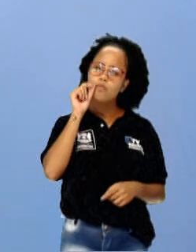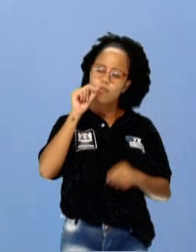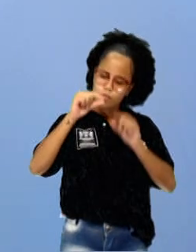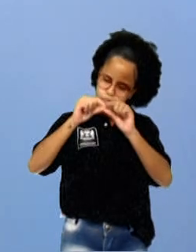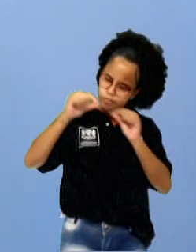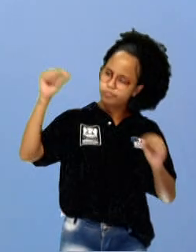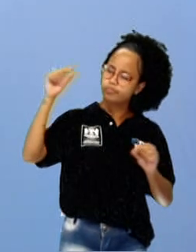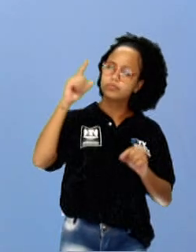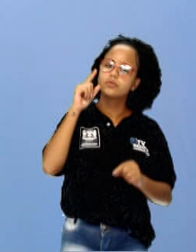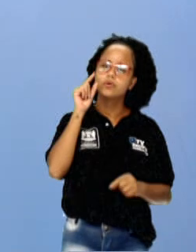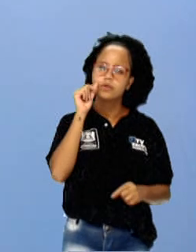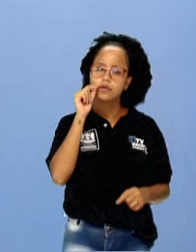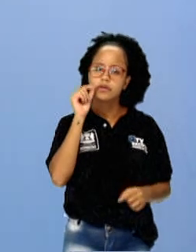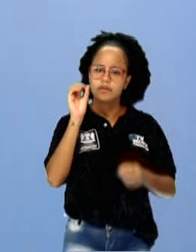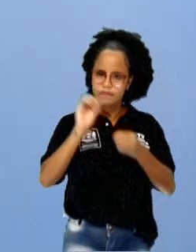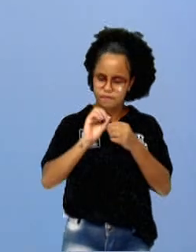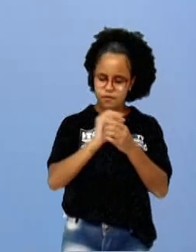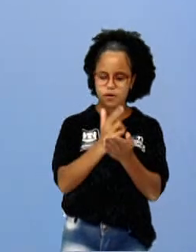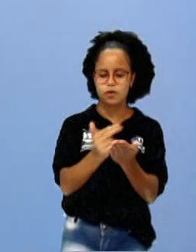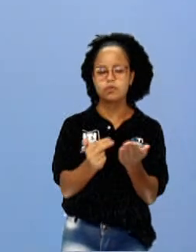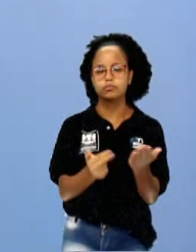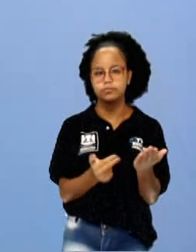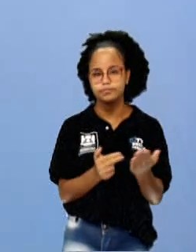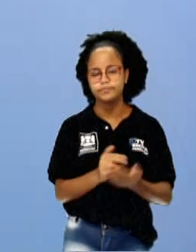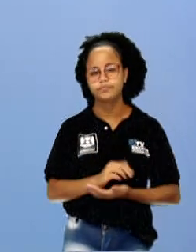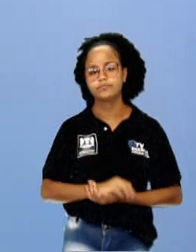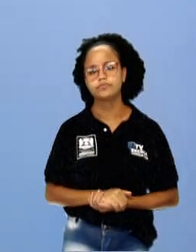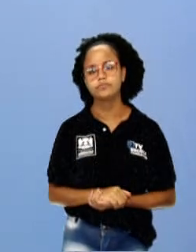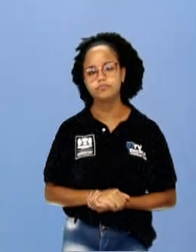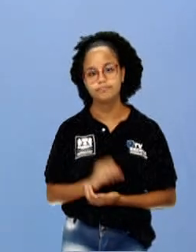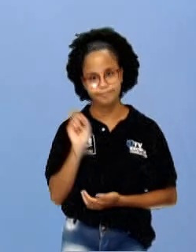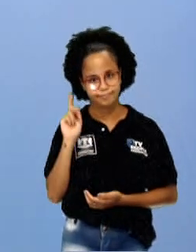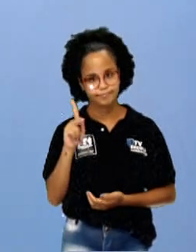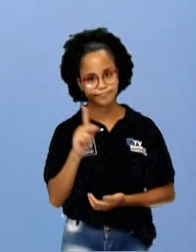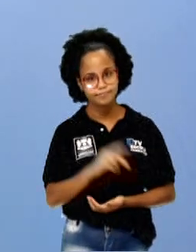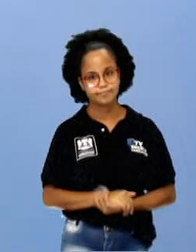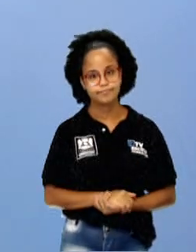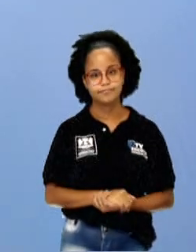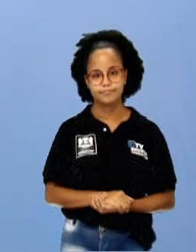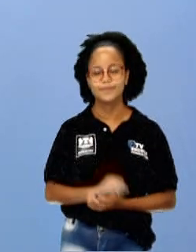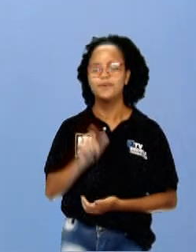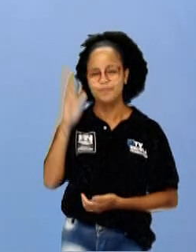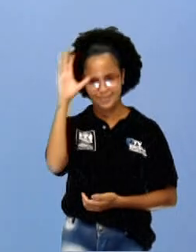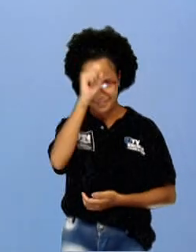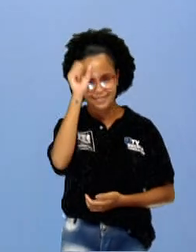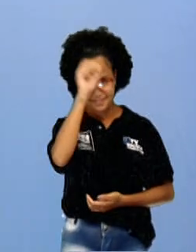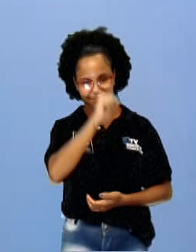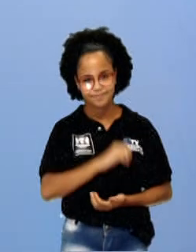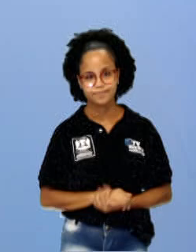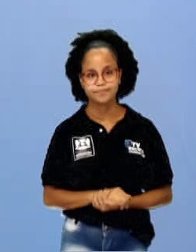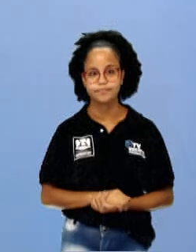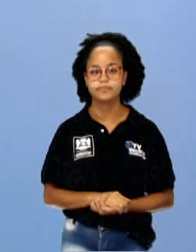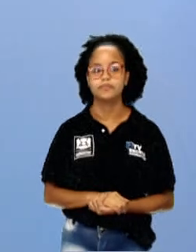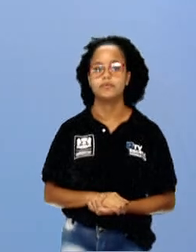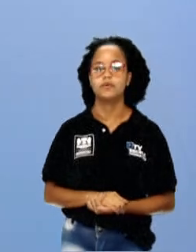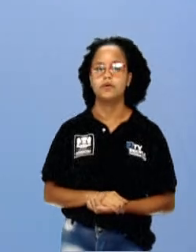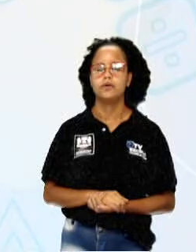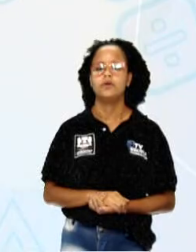Que é o que vai conseguir produzir o desenho para a gente. Ok? Estão ficando craques, né? Vamos ver se tem mais um aqui.